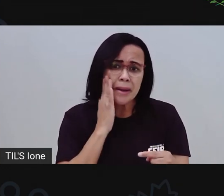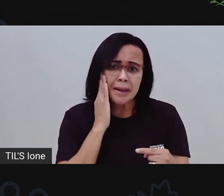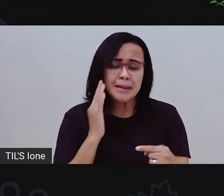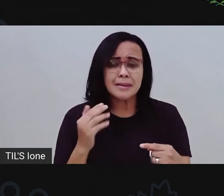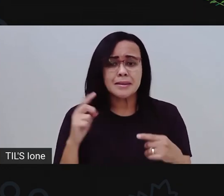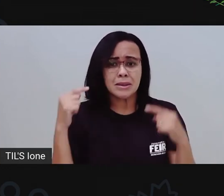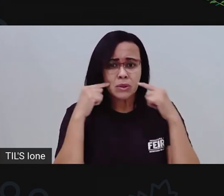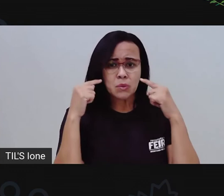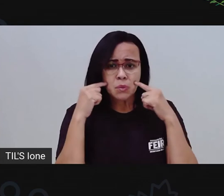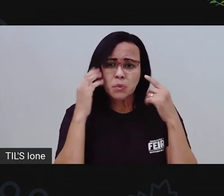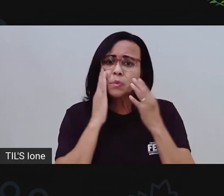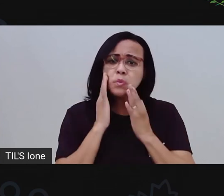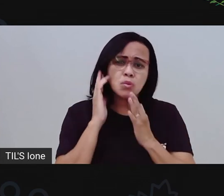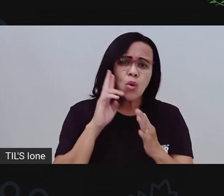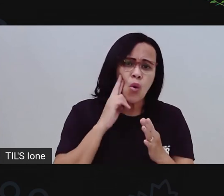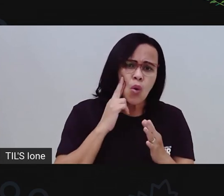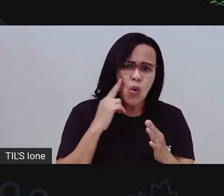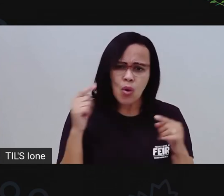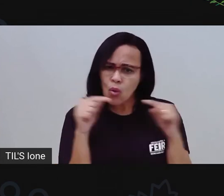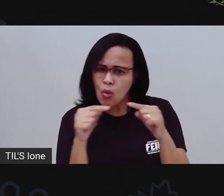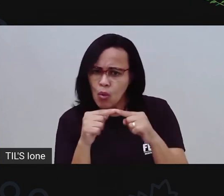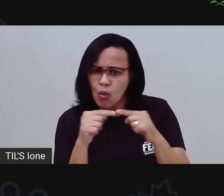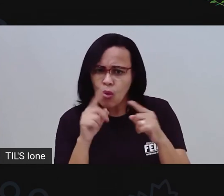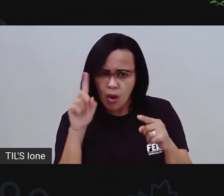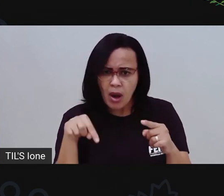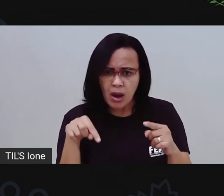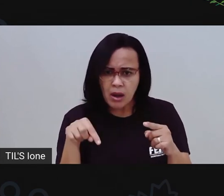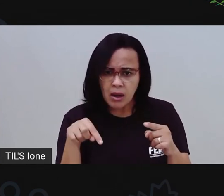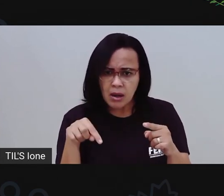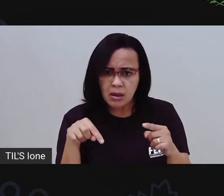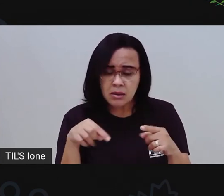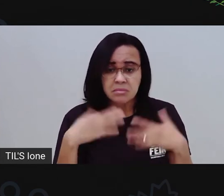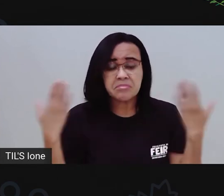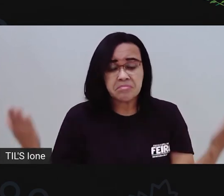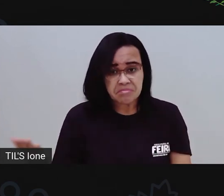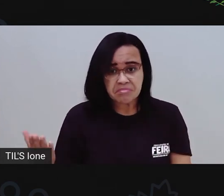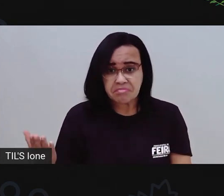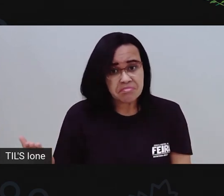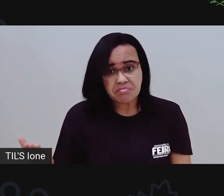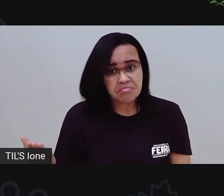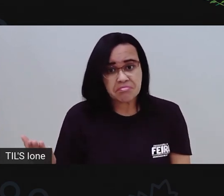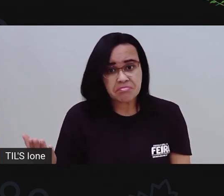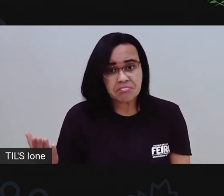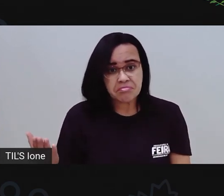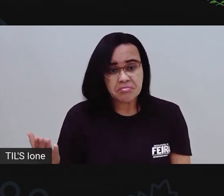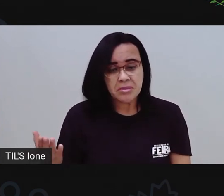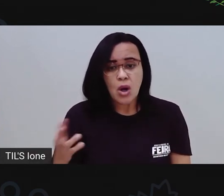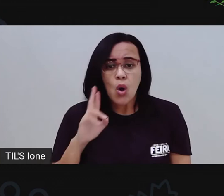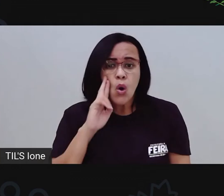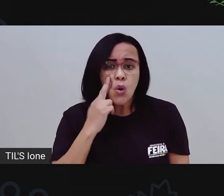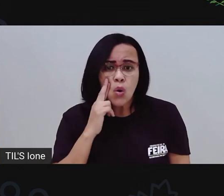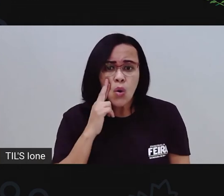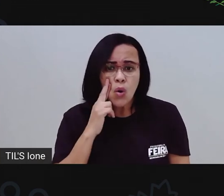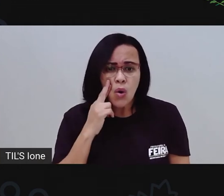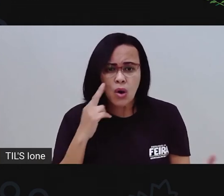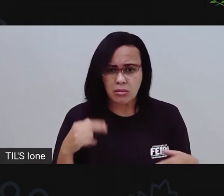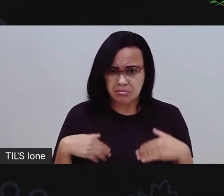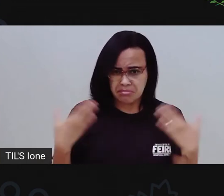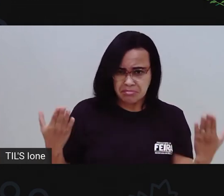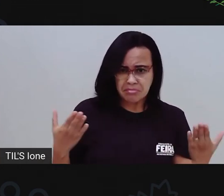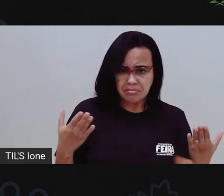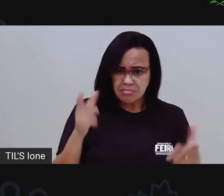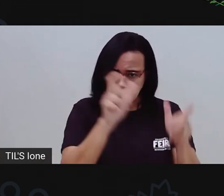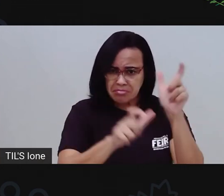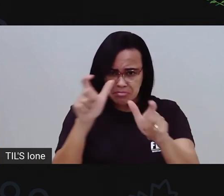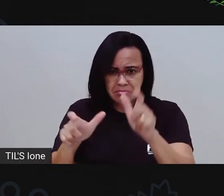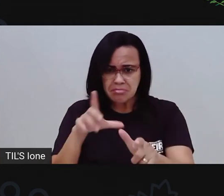tipo, o que é a cor da pele? Rosa? Porque a minha pele não é rosa. Né? Não, não sei se alguém